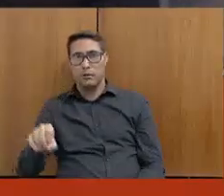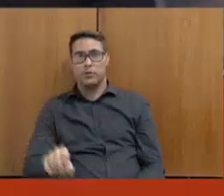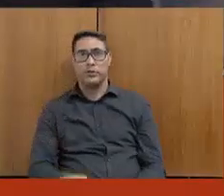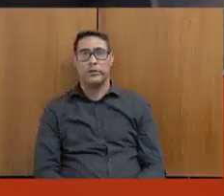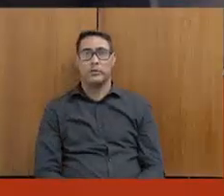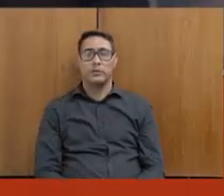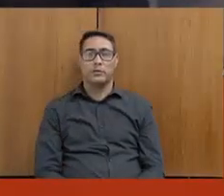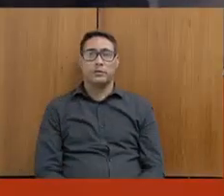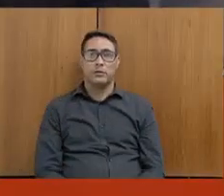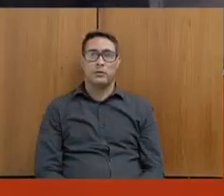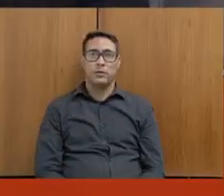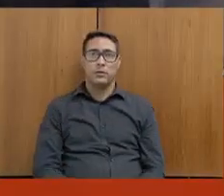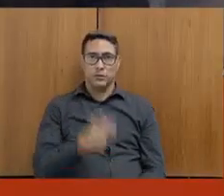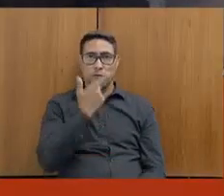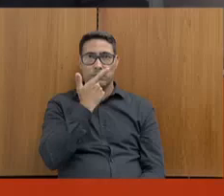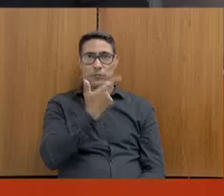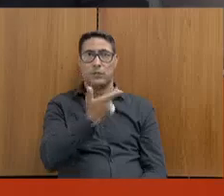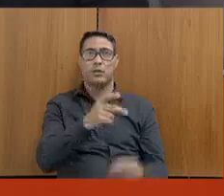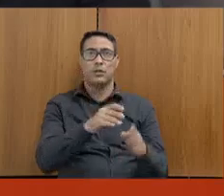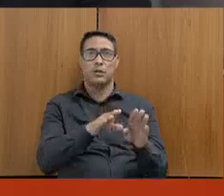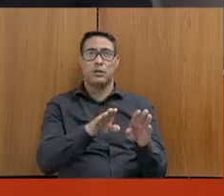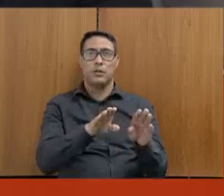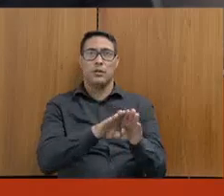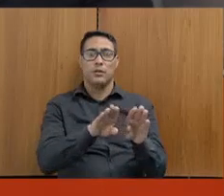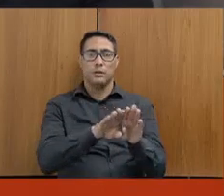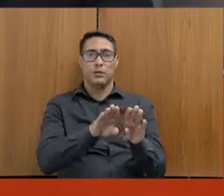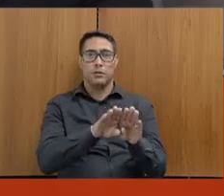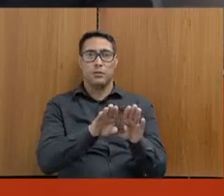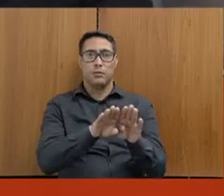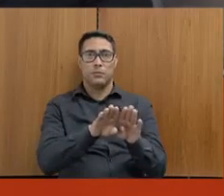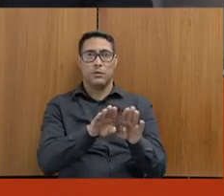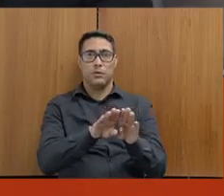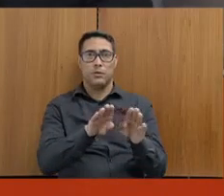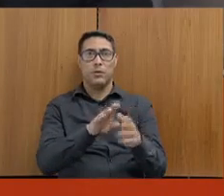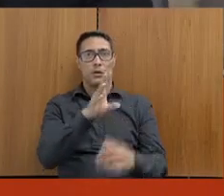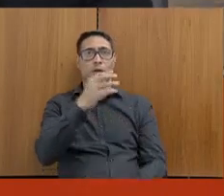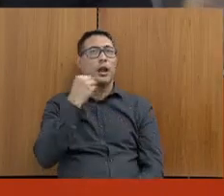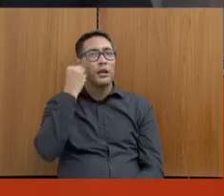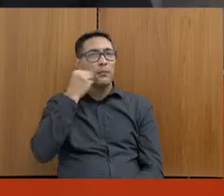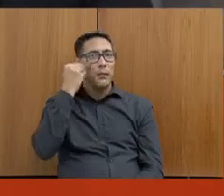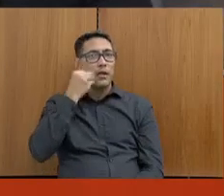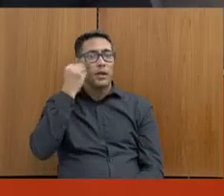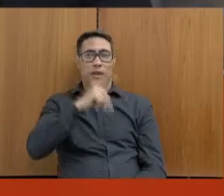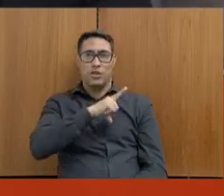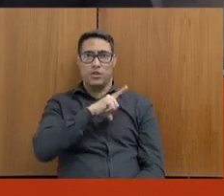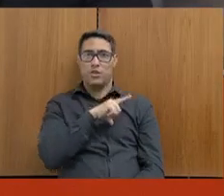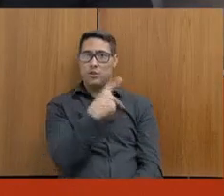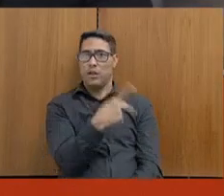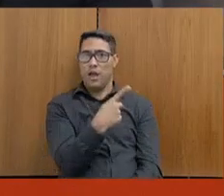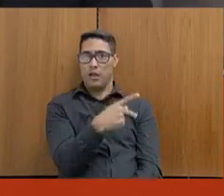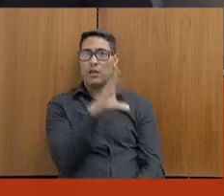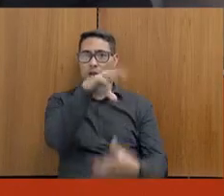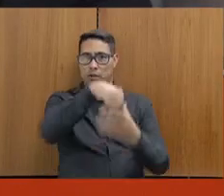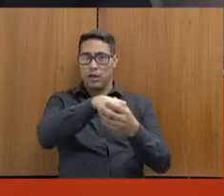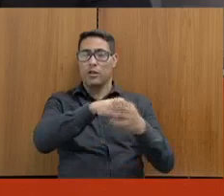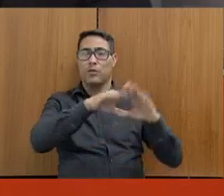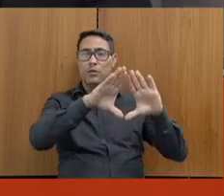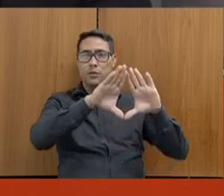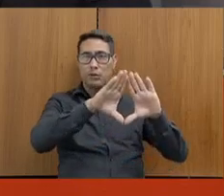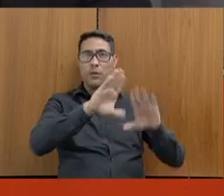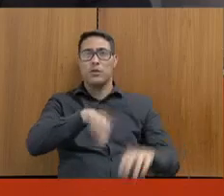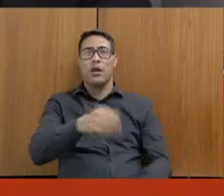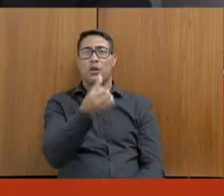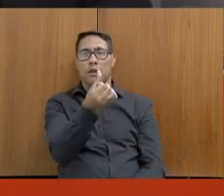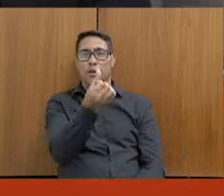e dizer da nossa, da experiência que nós temos aqui na casa, já indo para o sexto